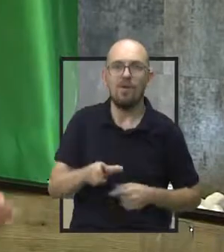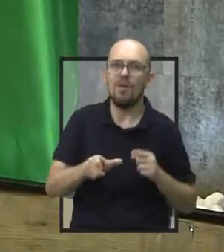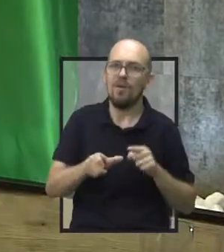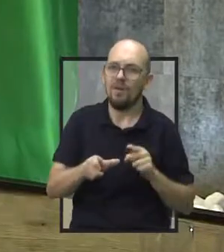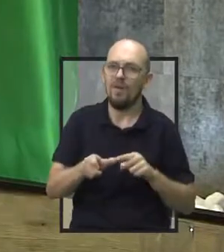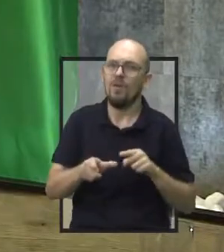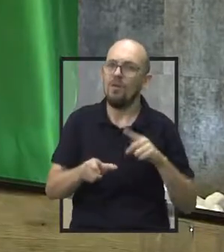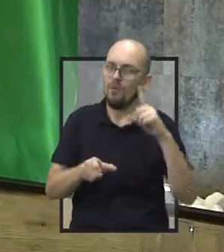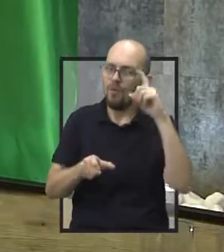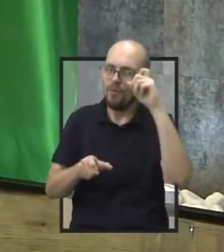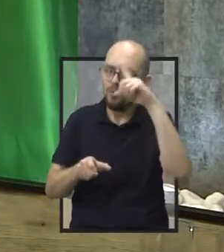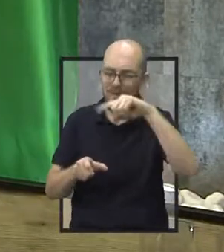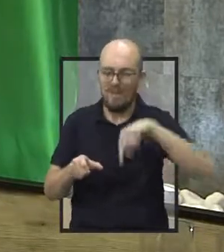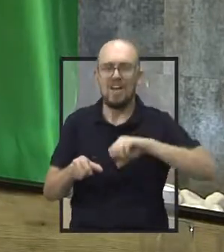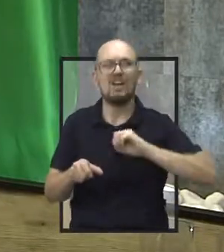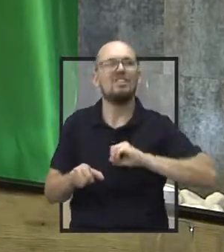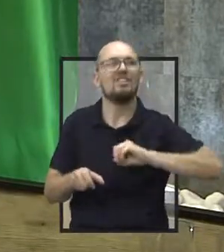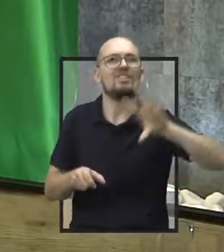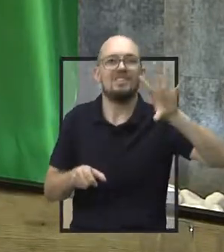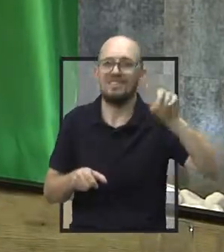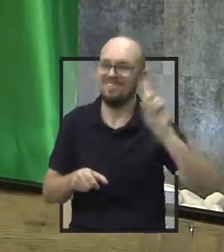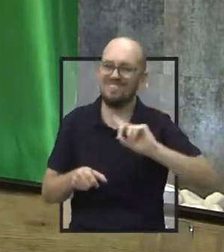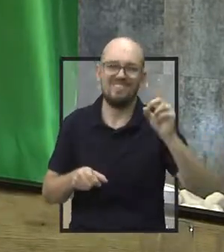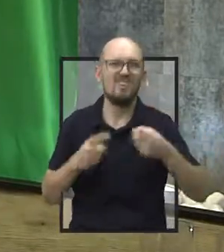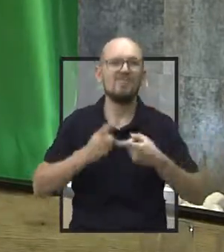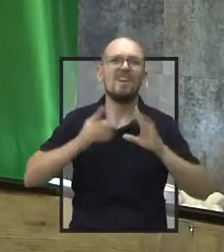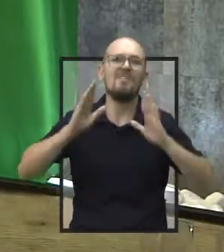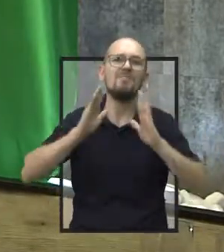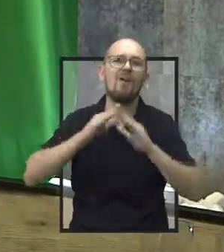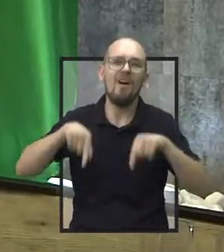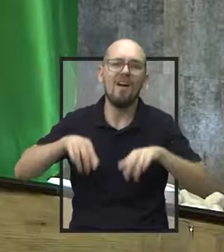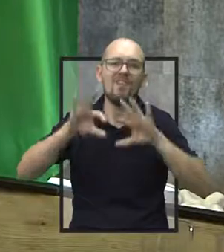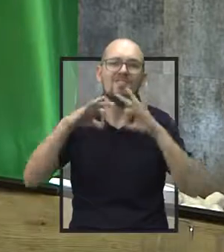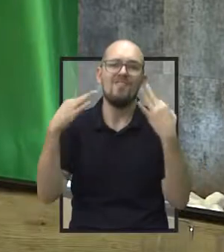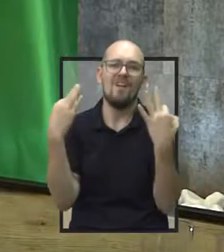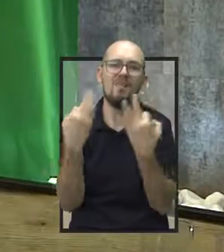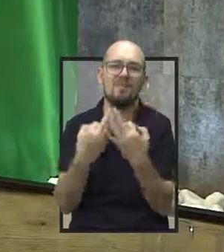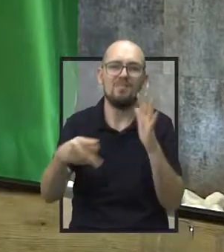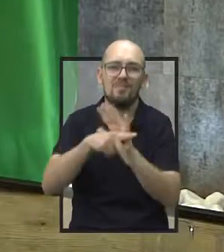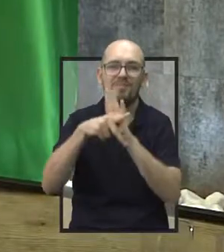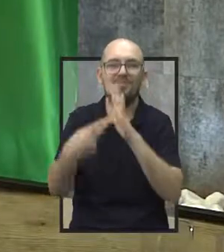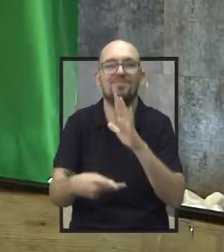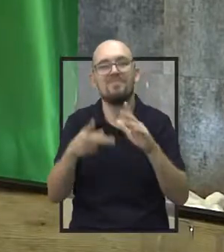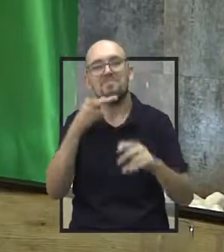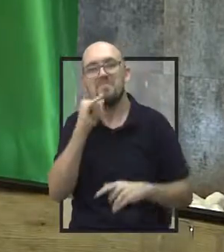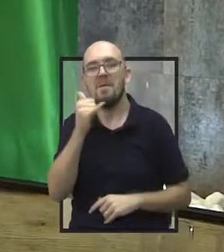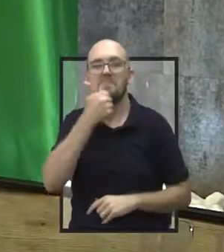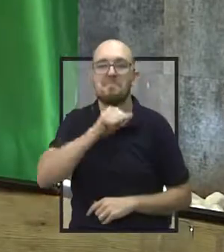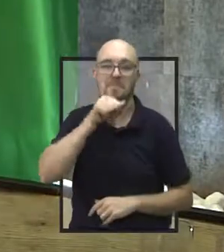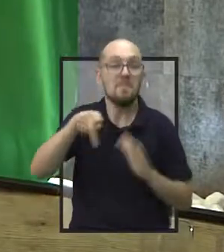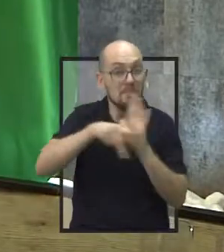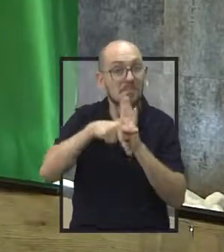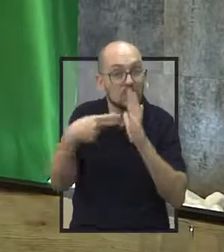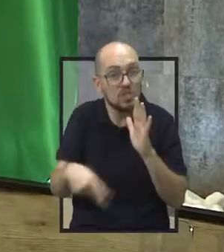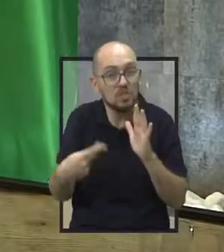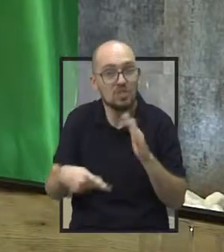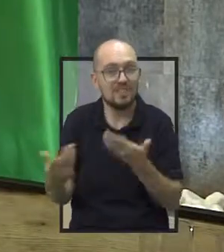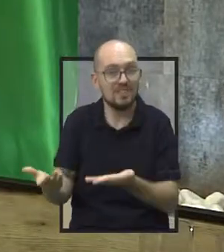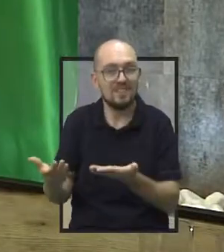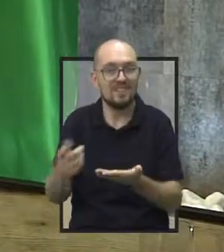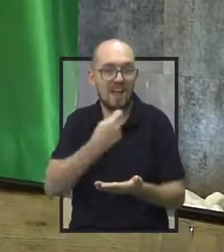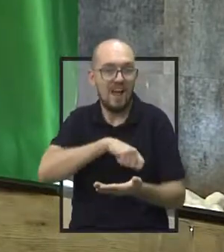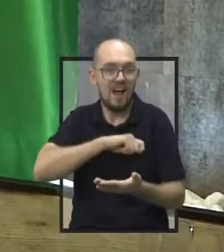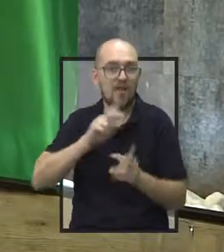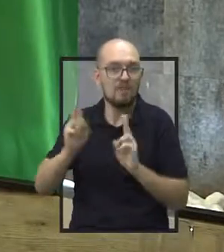difícil ser transferido de Jaú, até porque reside aqui, família toda daqui, os pais, inclusive, há muito tempo